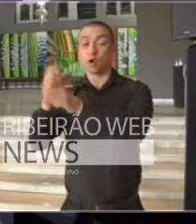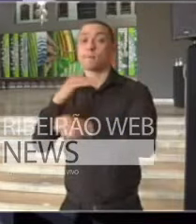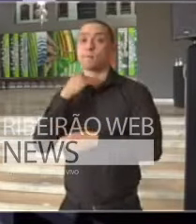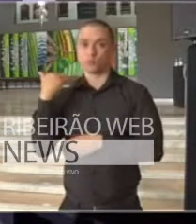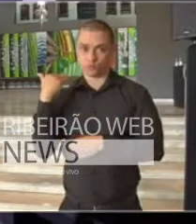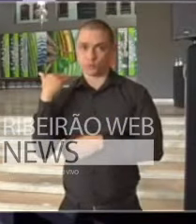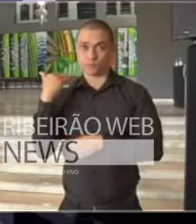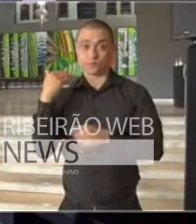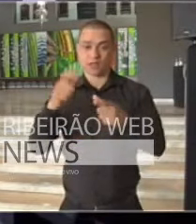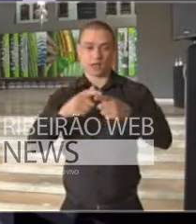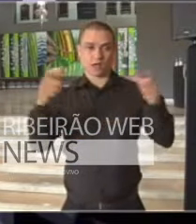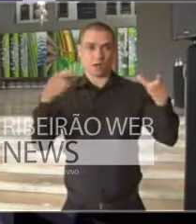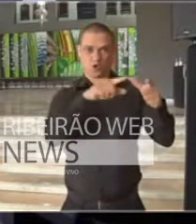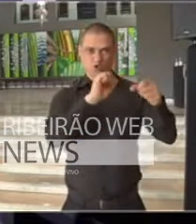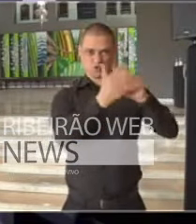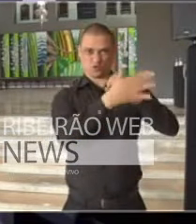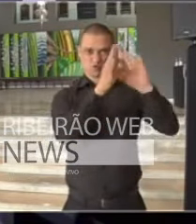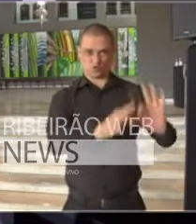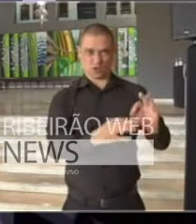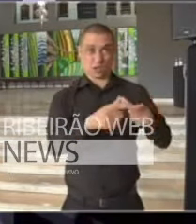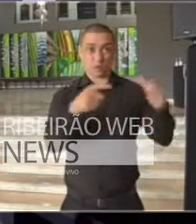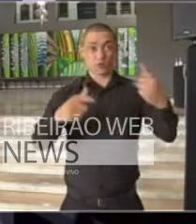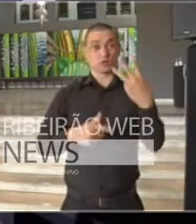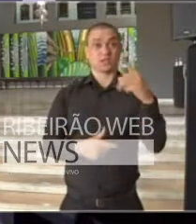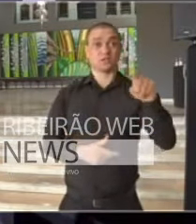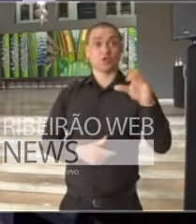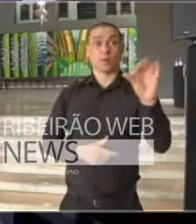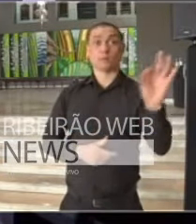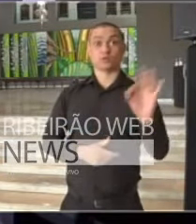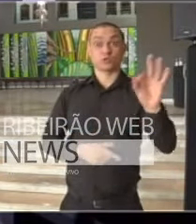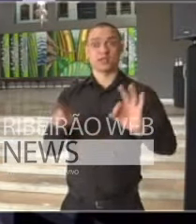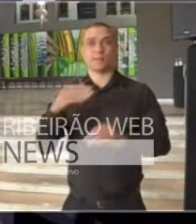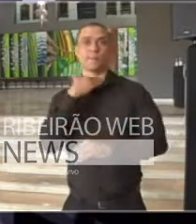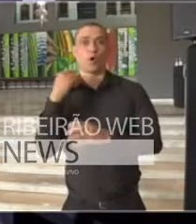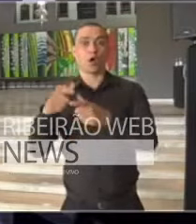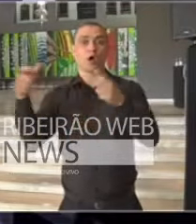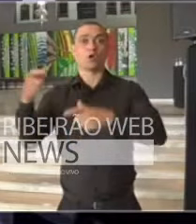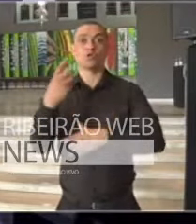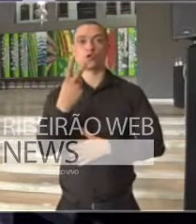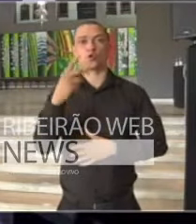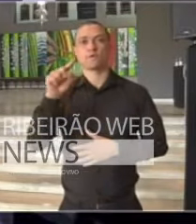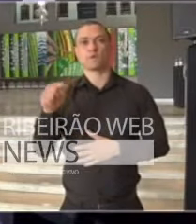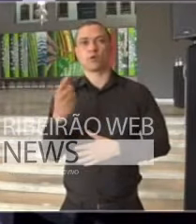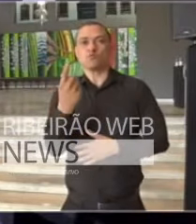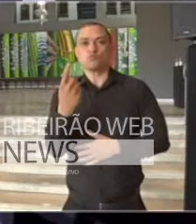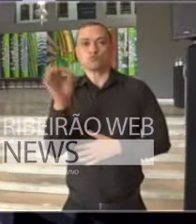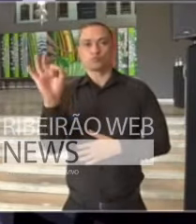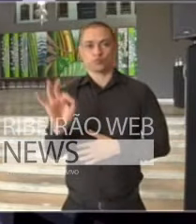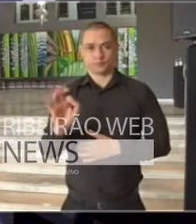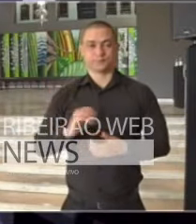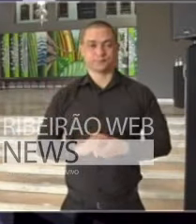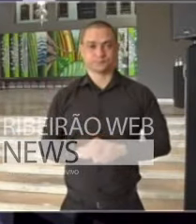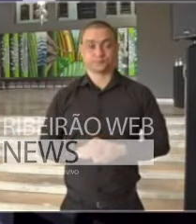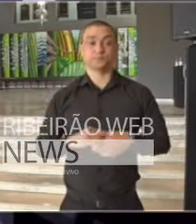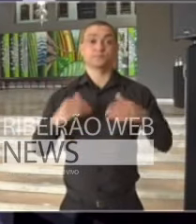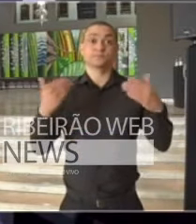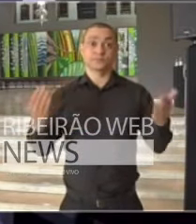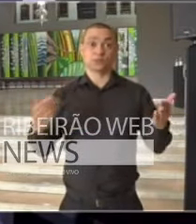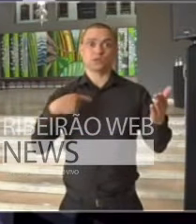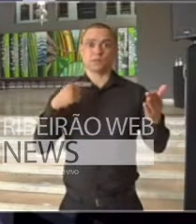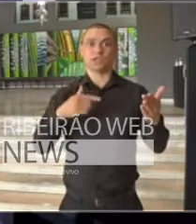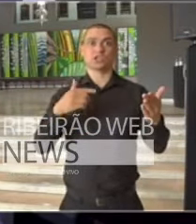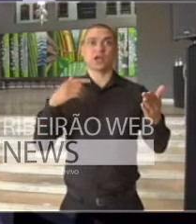crescimento de casos confirmados de 3,9% e de óbitos 2,1%. E temos uma